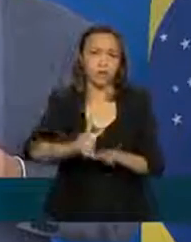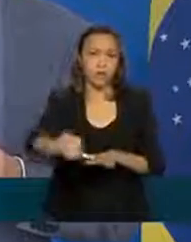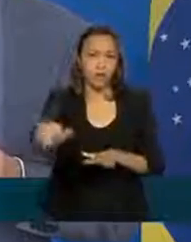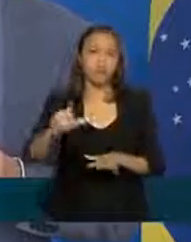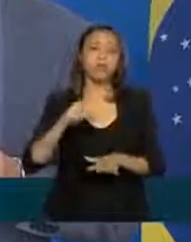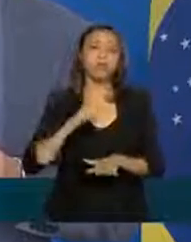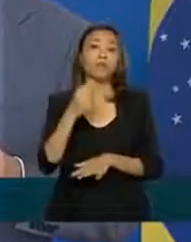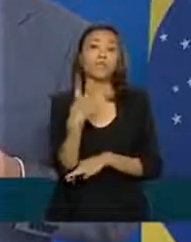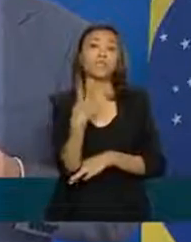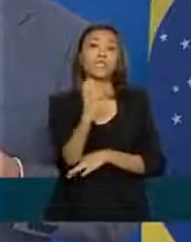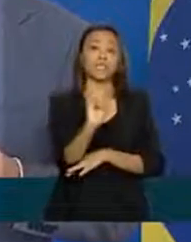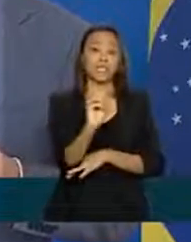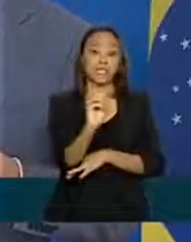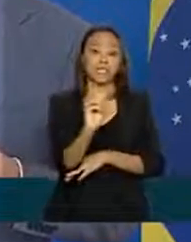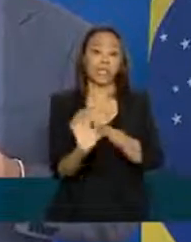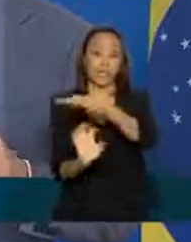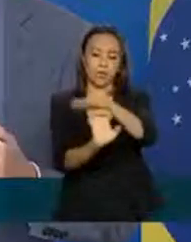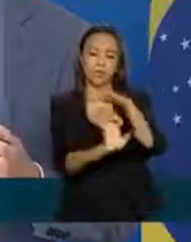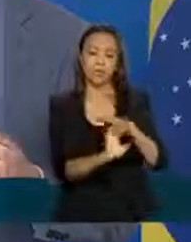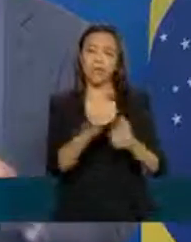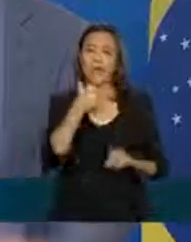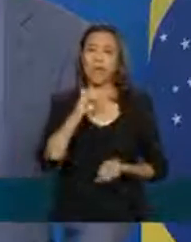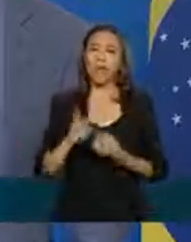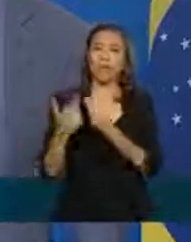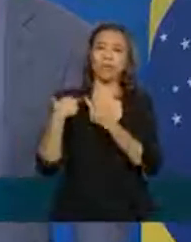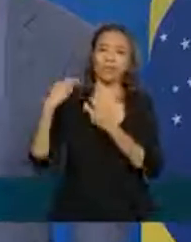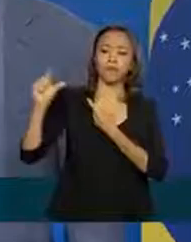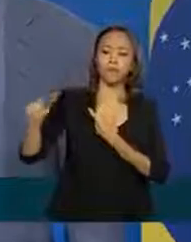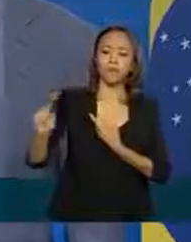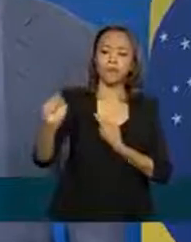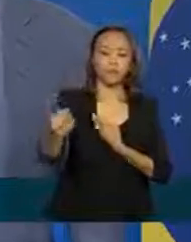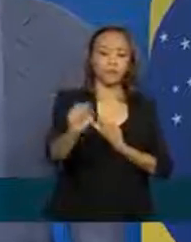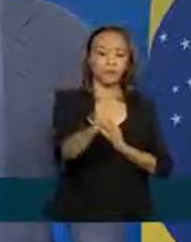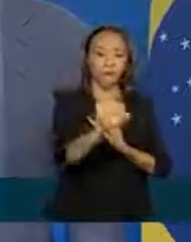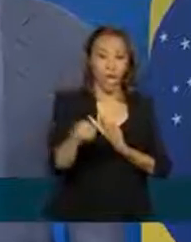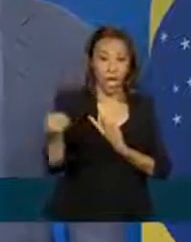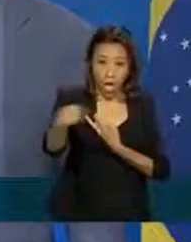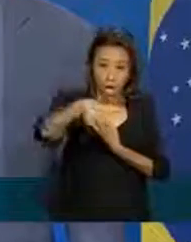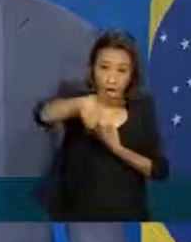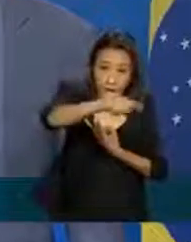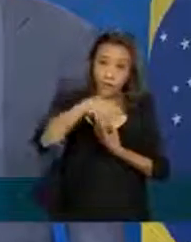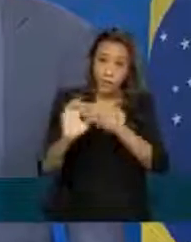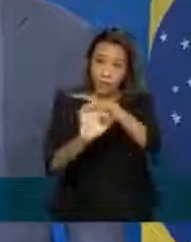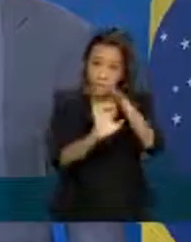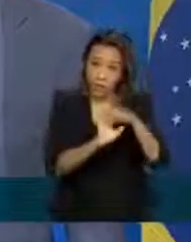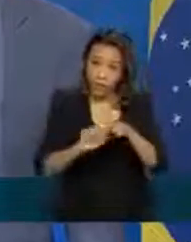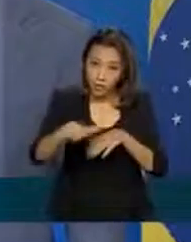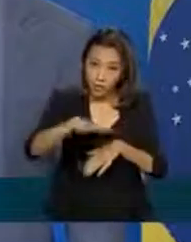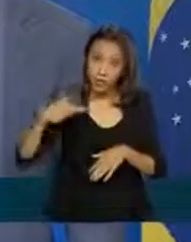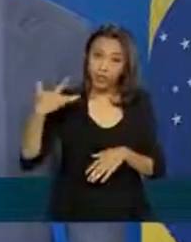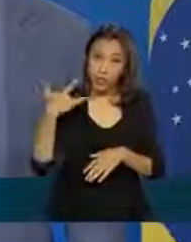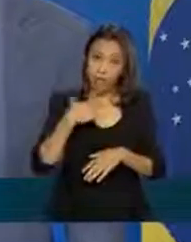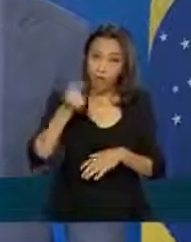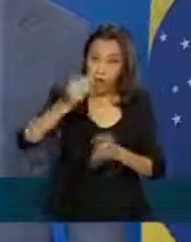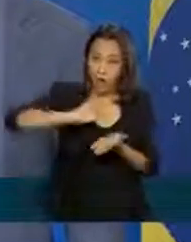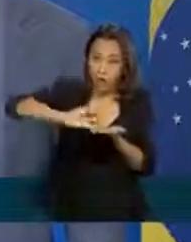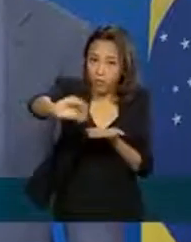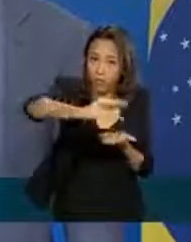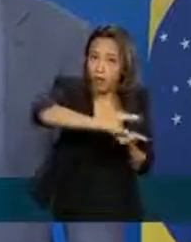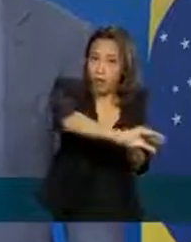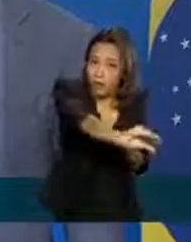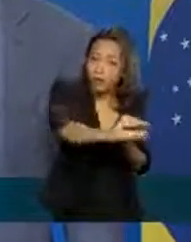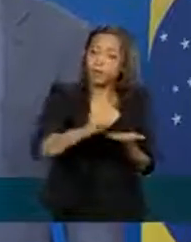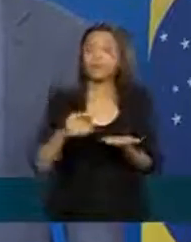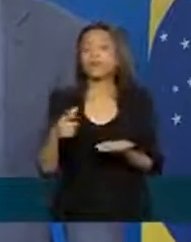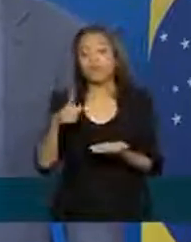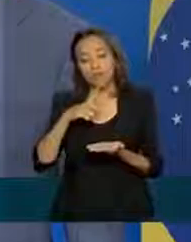cerca de 30 empresas mapeadas para absorver esse recurso e a grande vantagem dessa linha é uma flexibilização extrema em